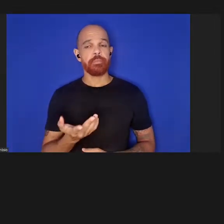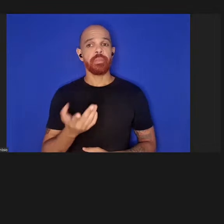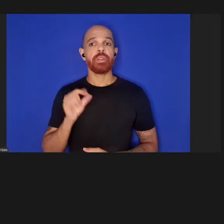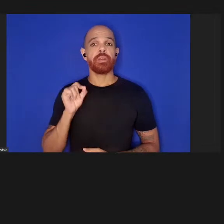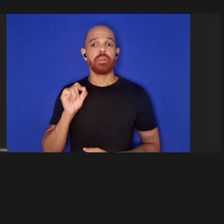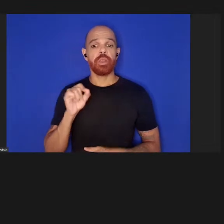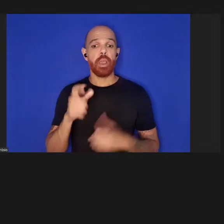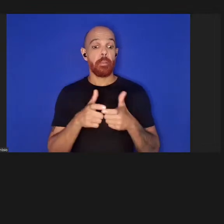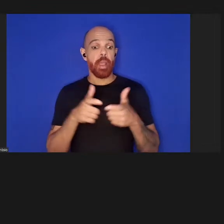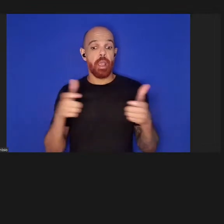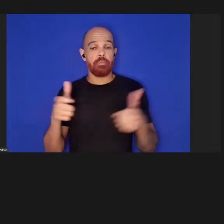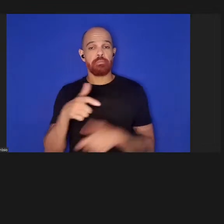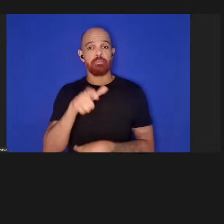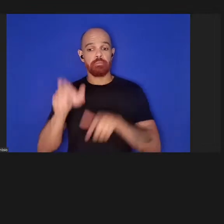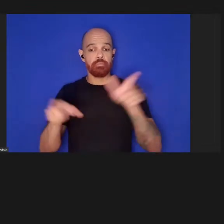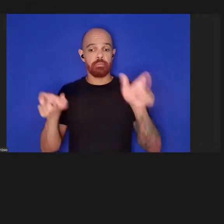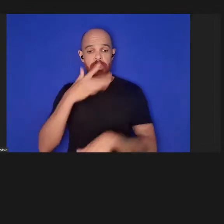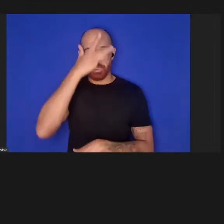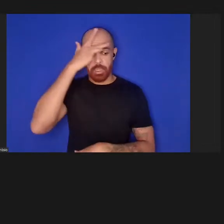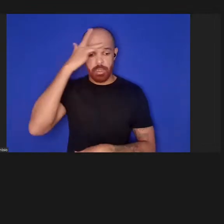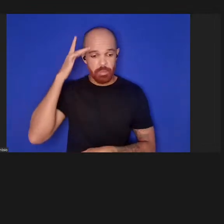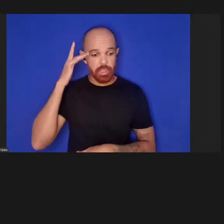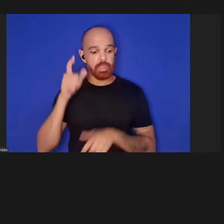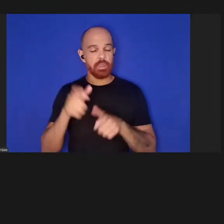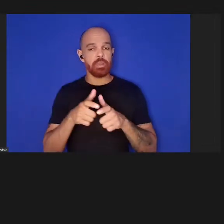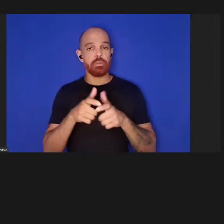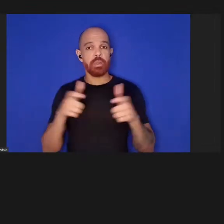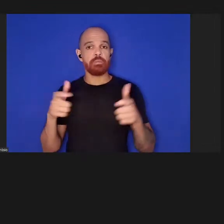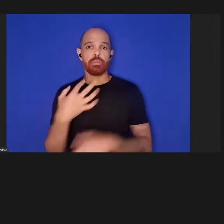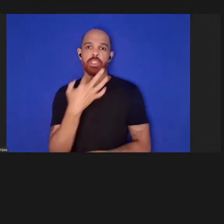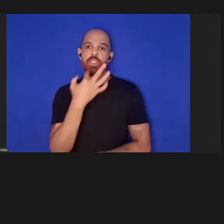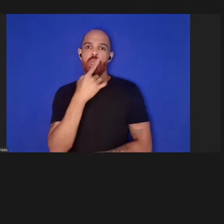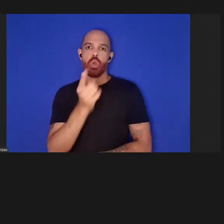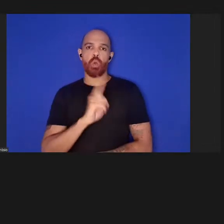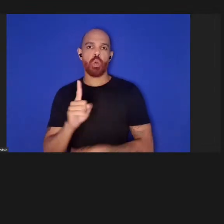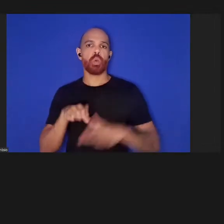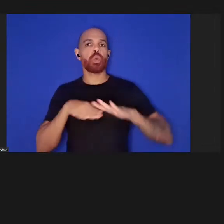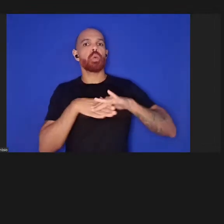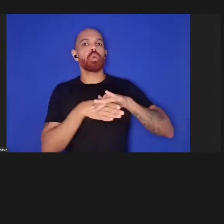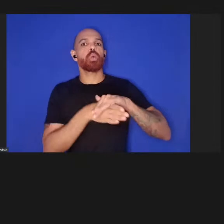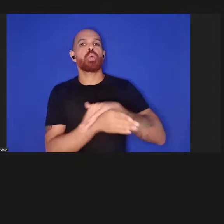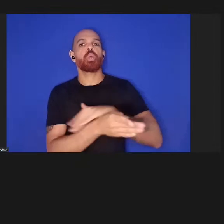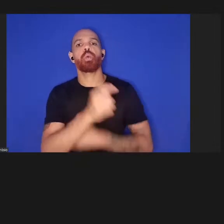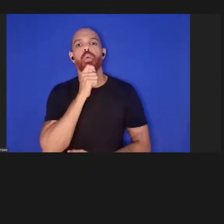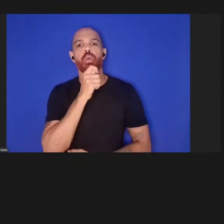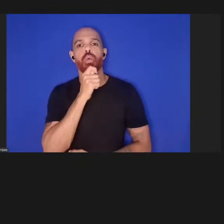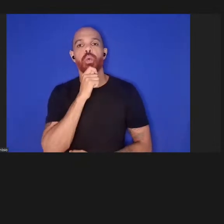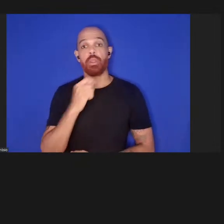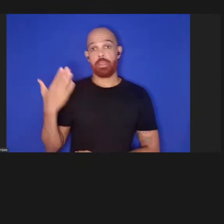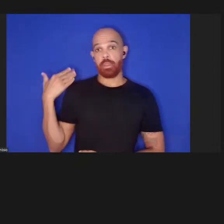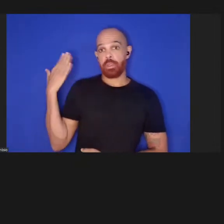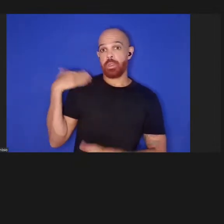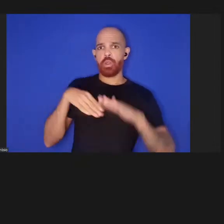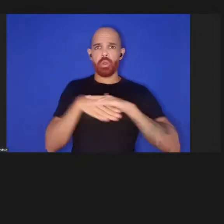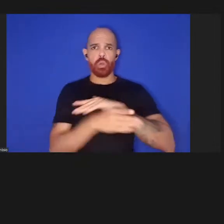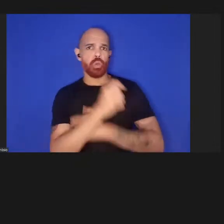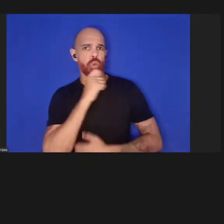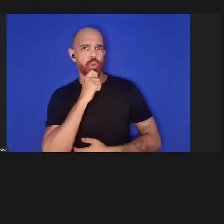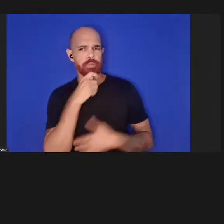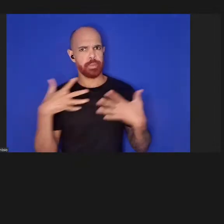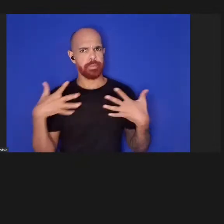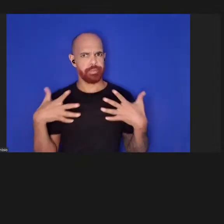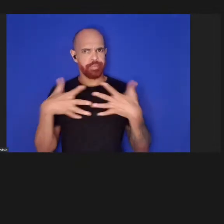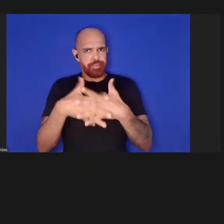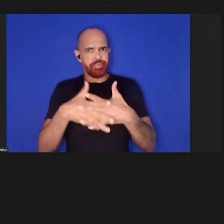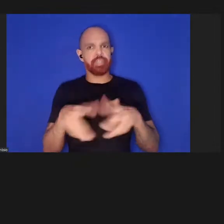maior parte das pessoas, o público em geral, não está familiarizado ou não estava familiarizado. Isso levou a certa confusão também, pois as